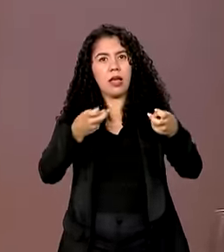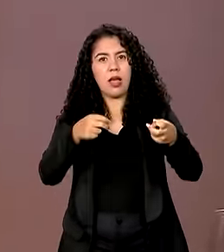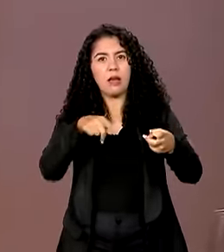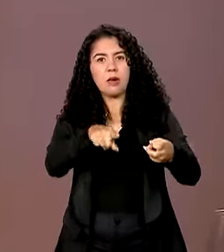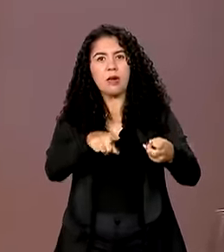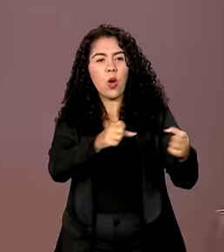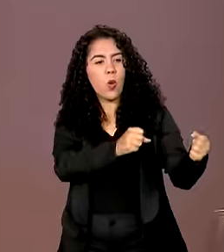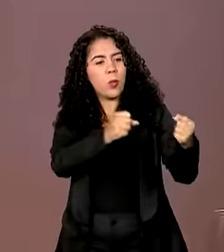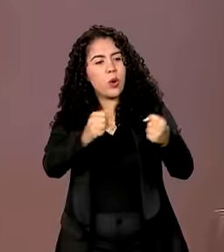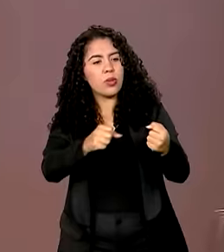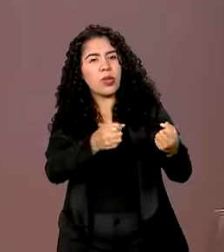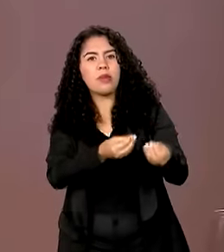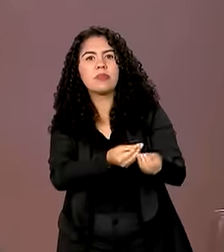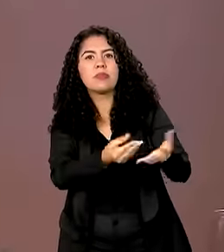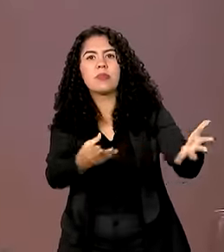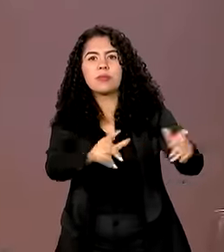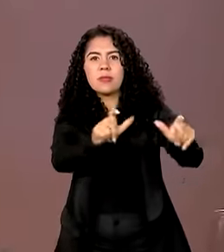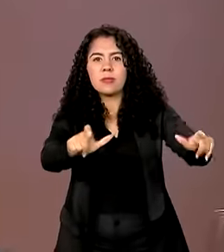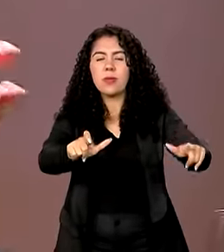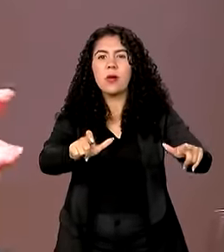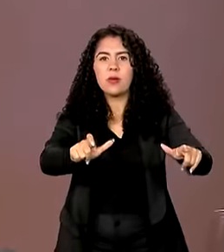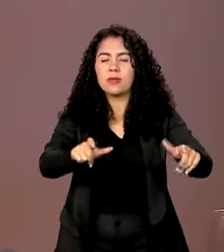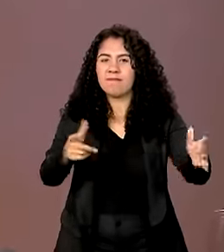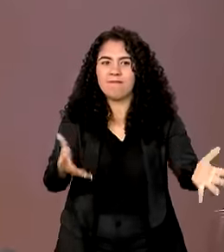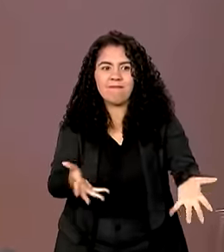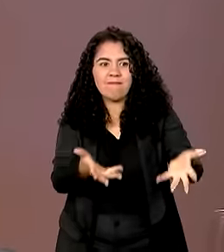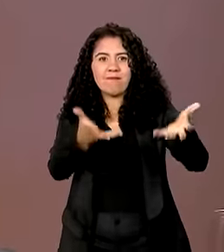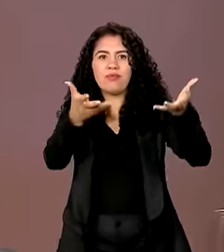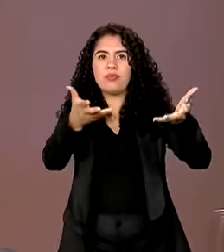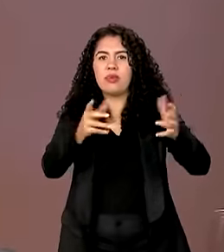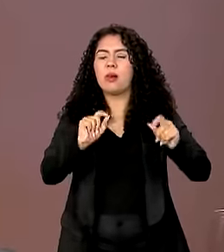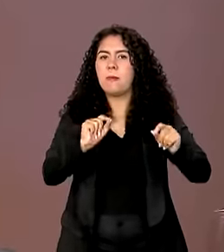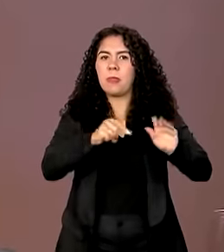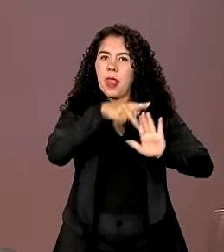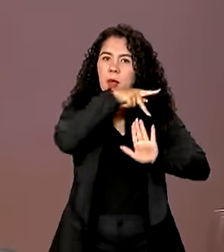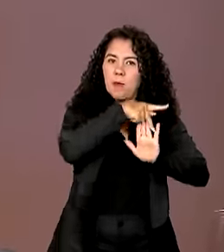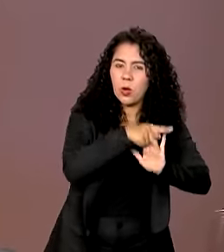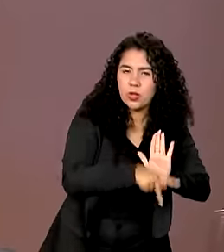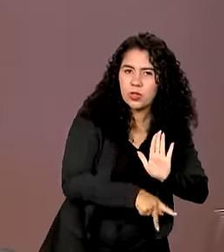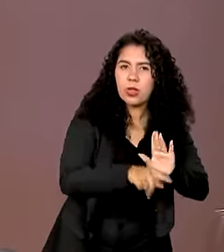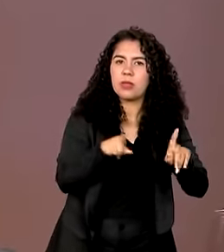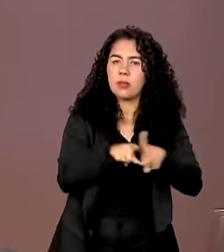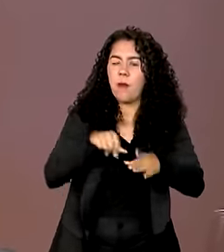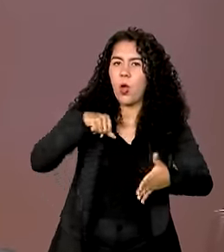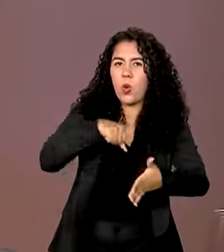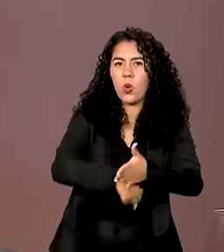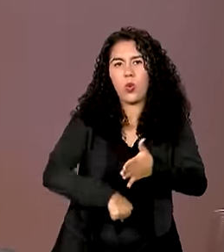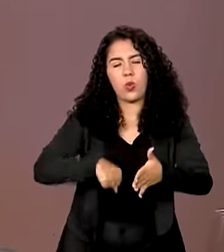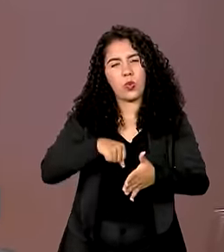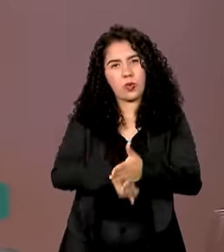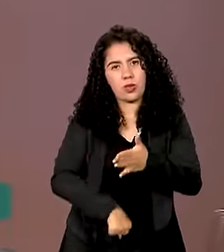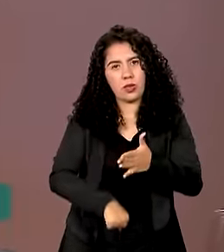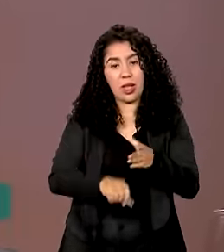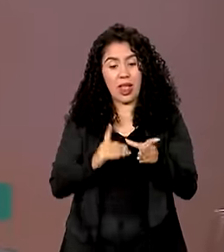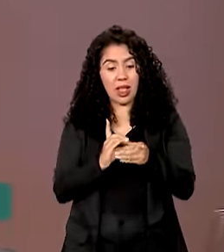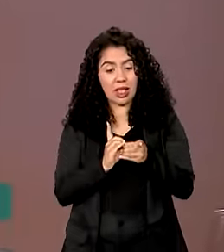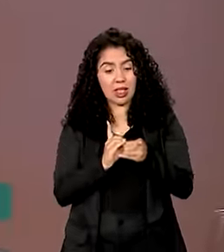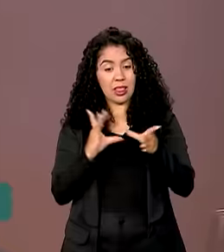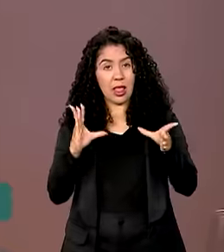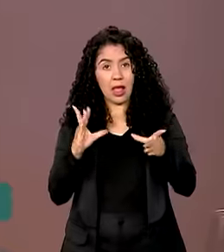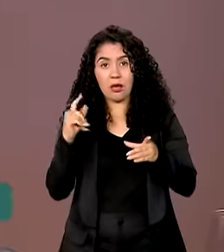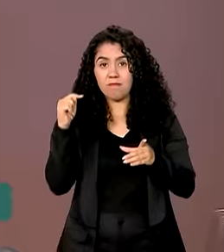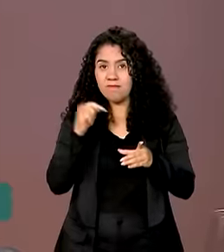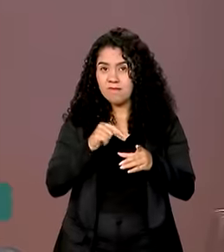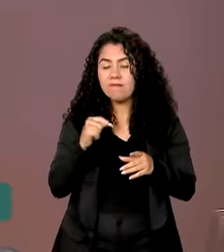deve é uma coisa que engrandece todos os nossos projetos, todas as nossas lutas. Democracia,